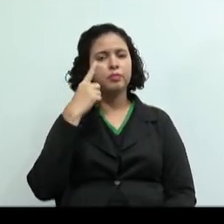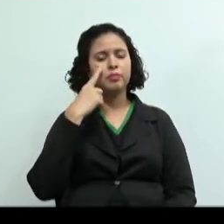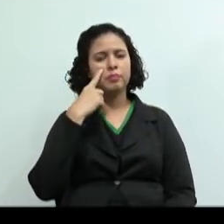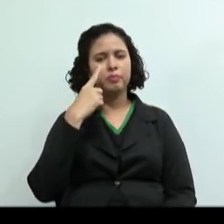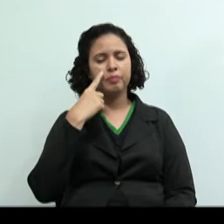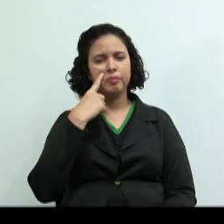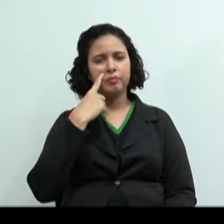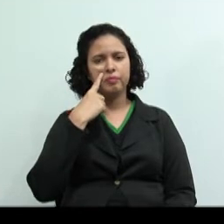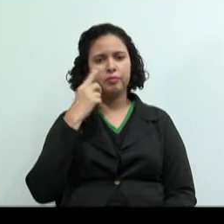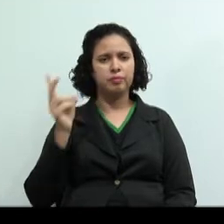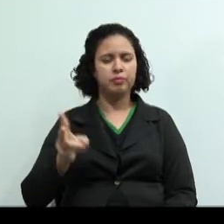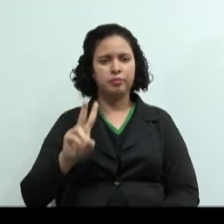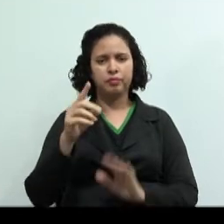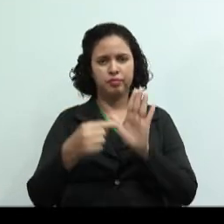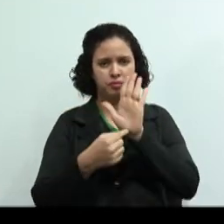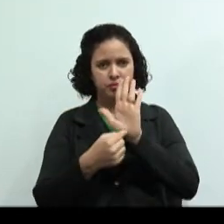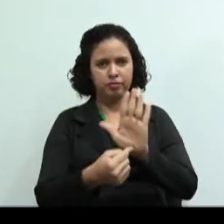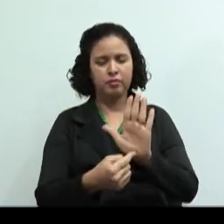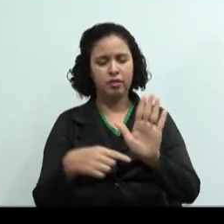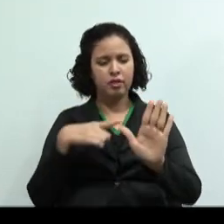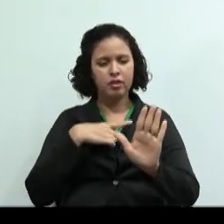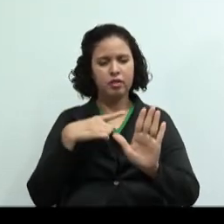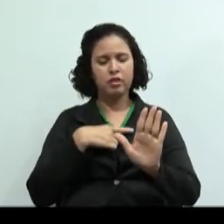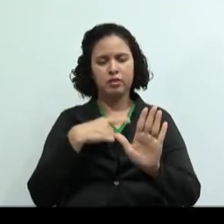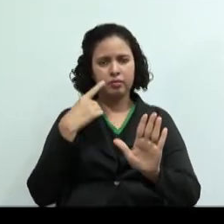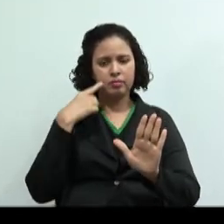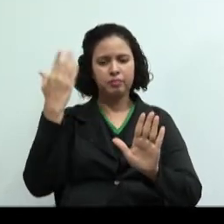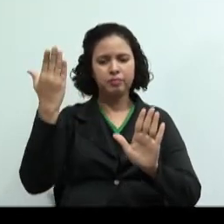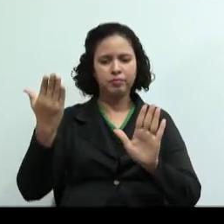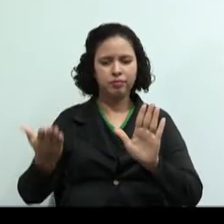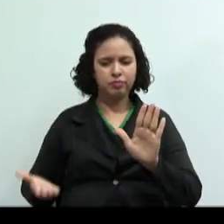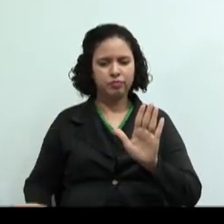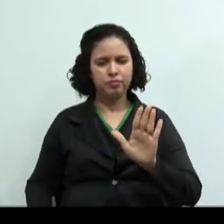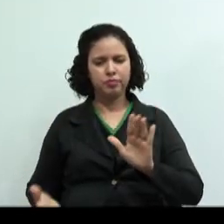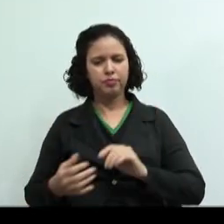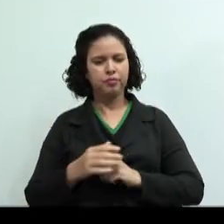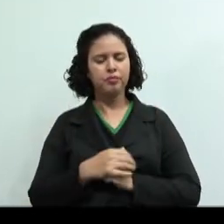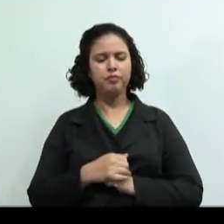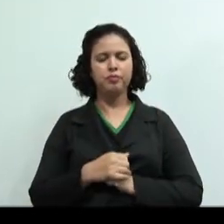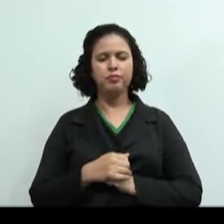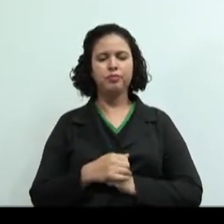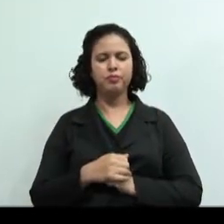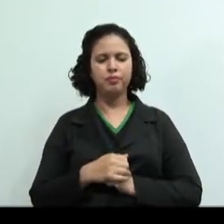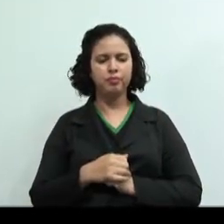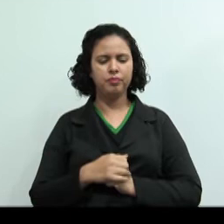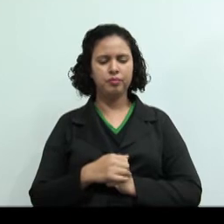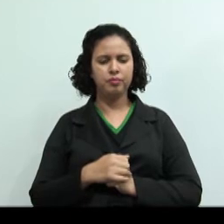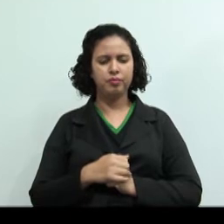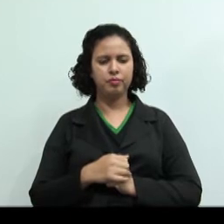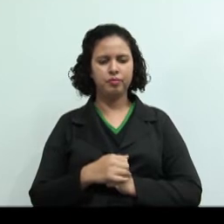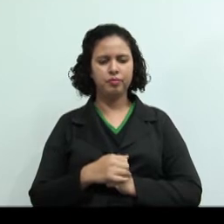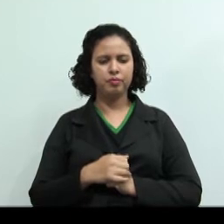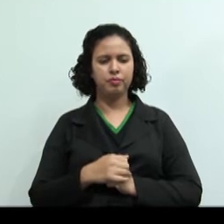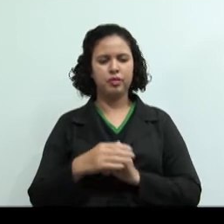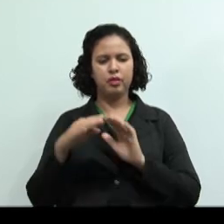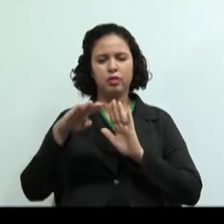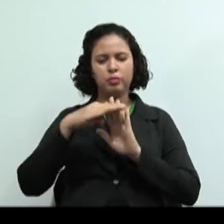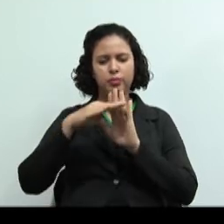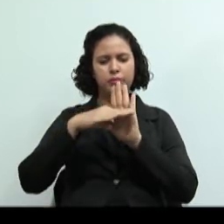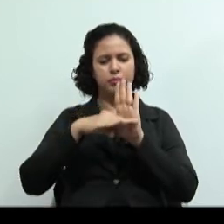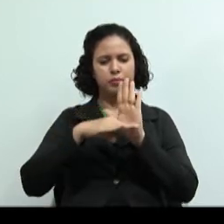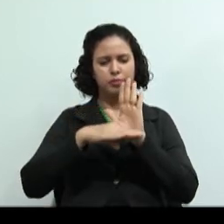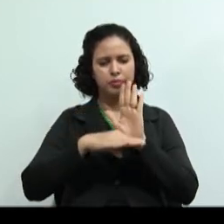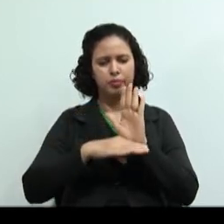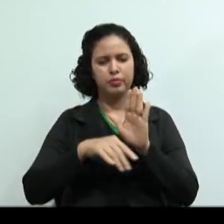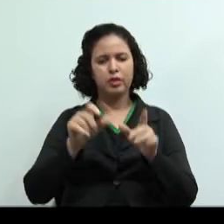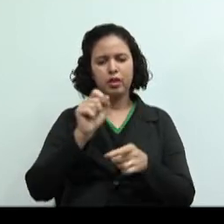apresentados. Então, nós temos os dados dessa empresa durante um determinado período. Então,